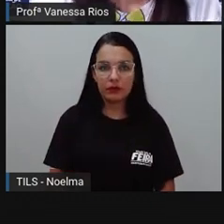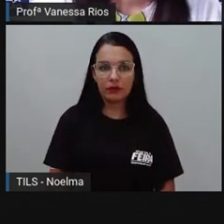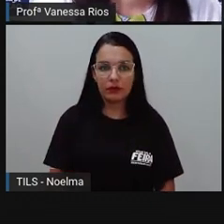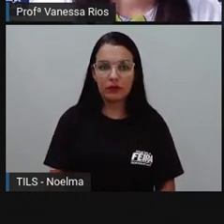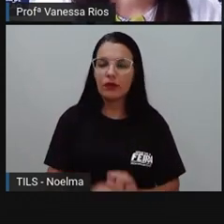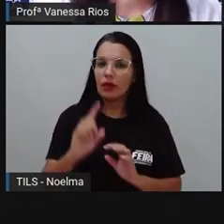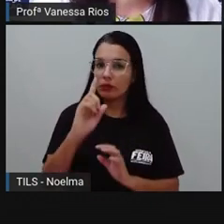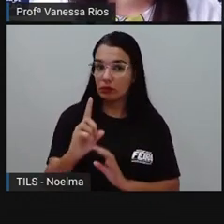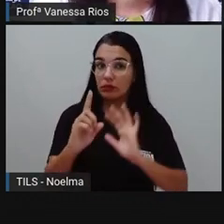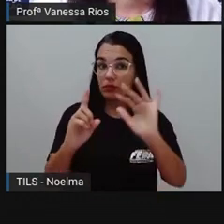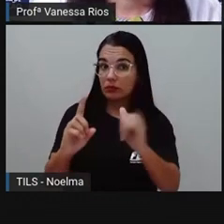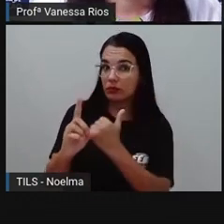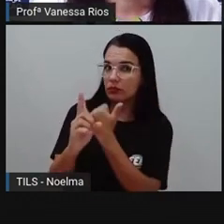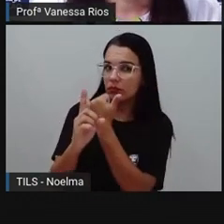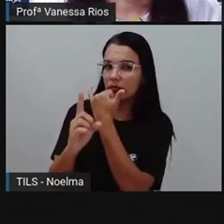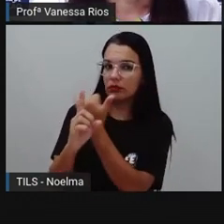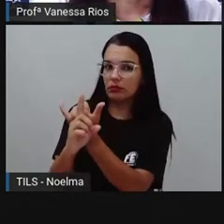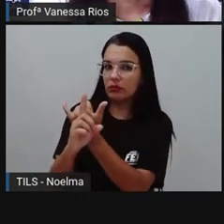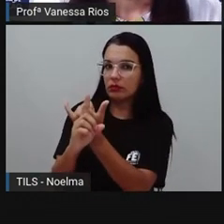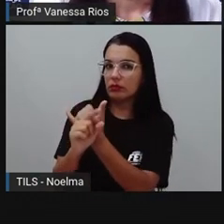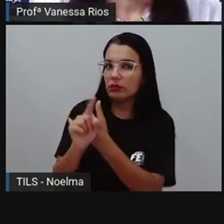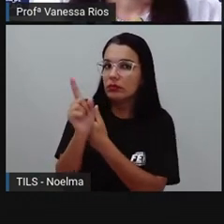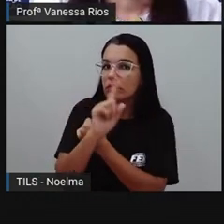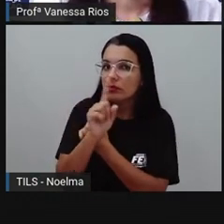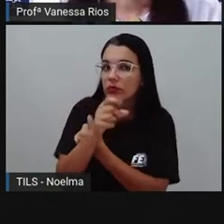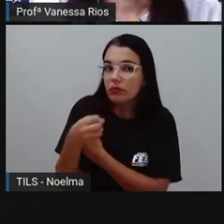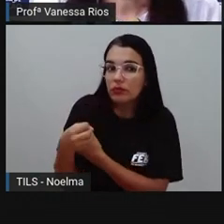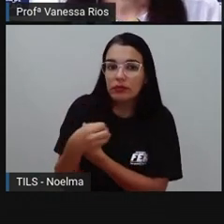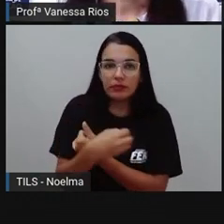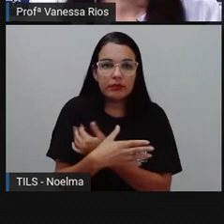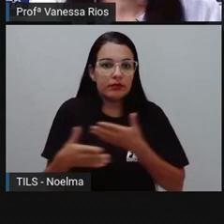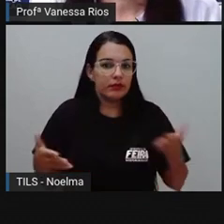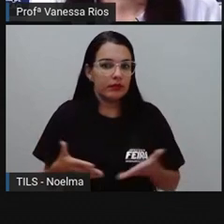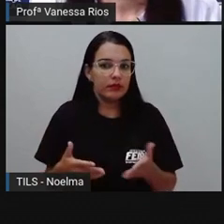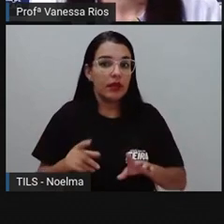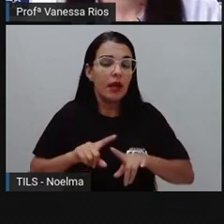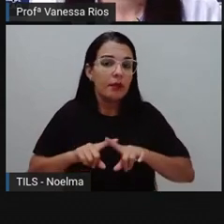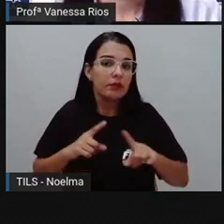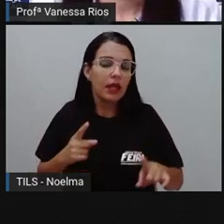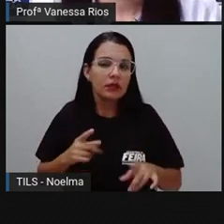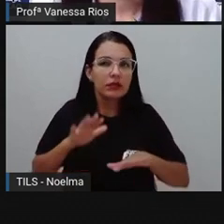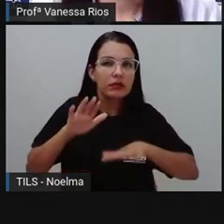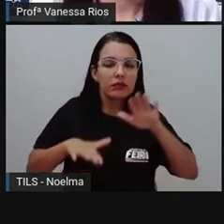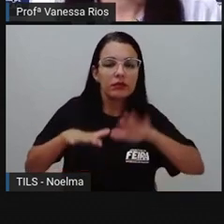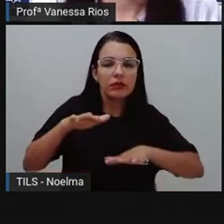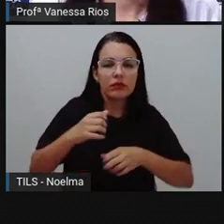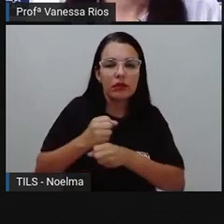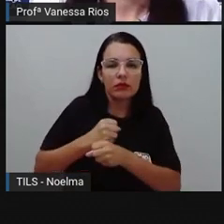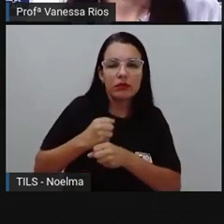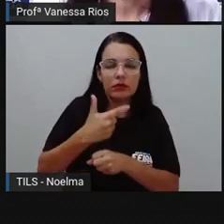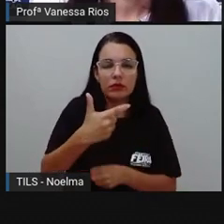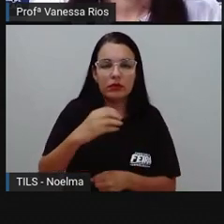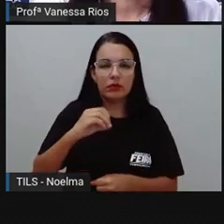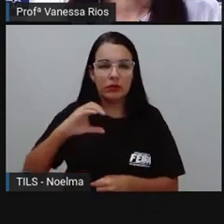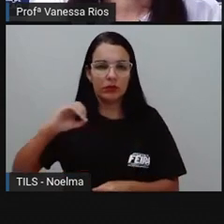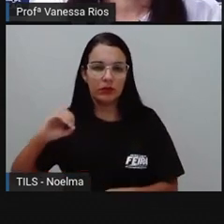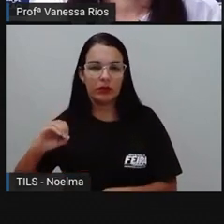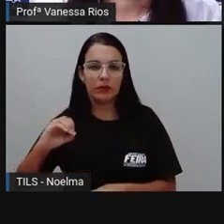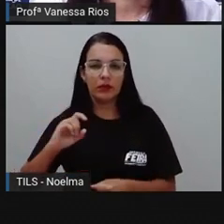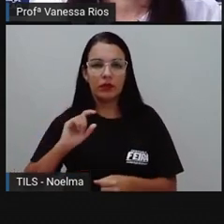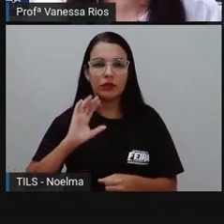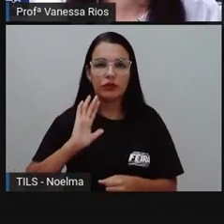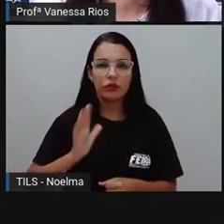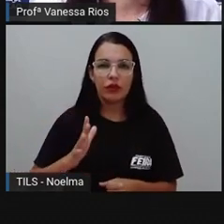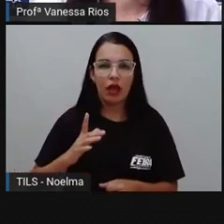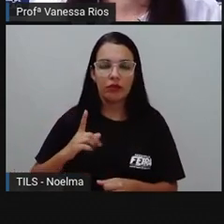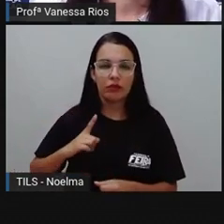O bullying não é algo novo, mas foi só a partir de meados dos anos 2000 que alcançou